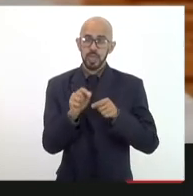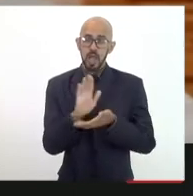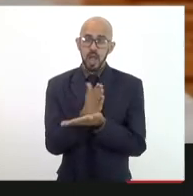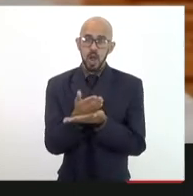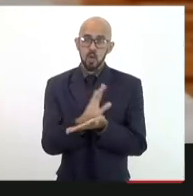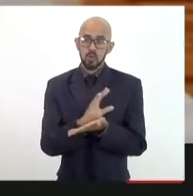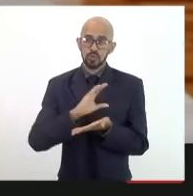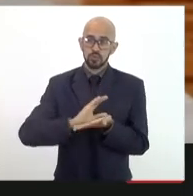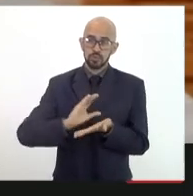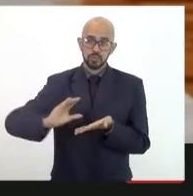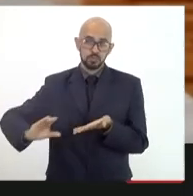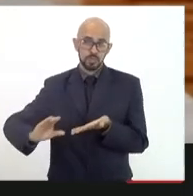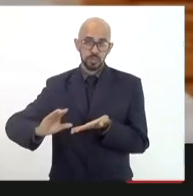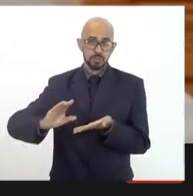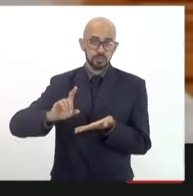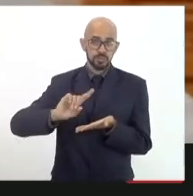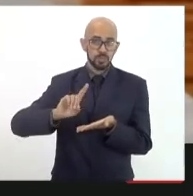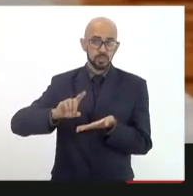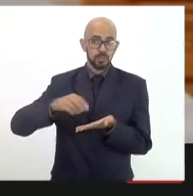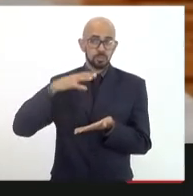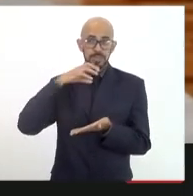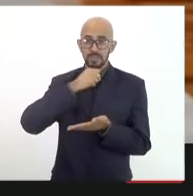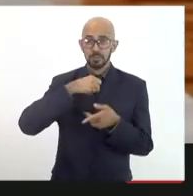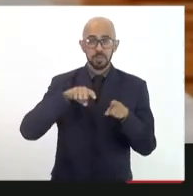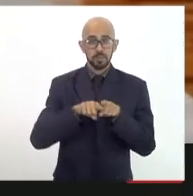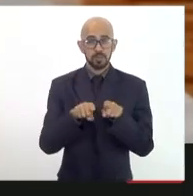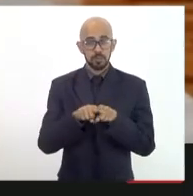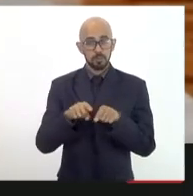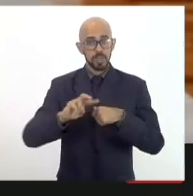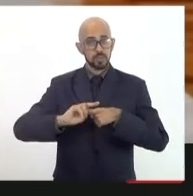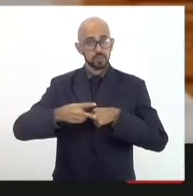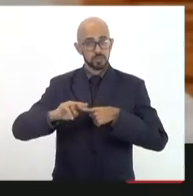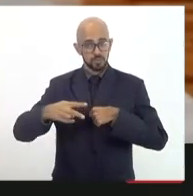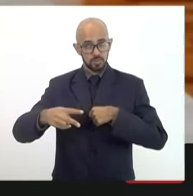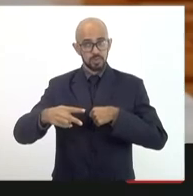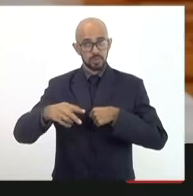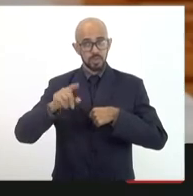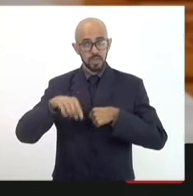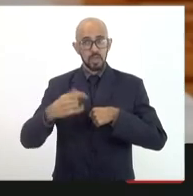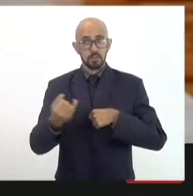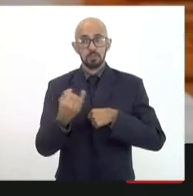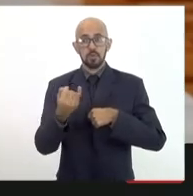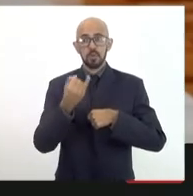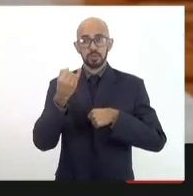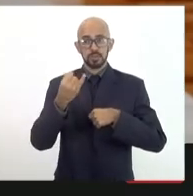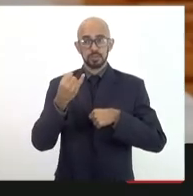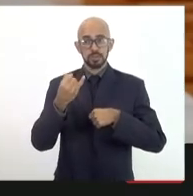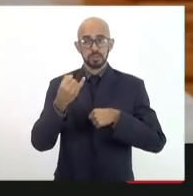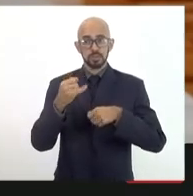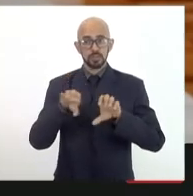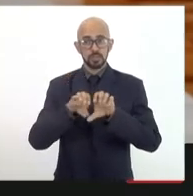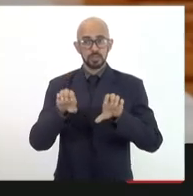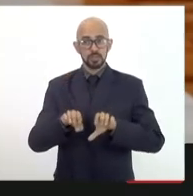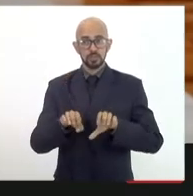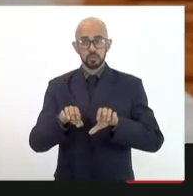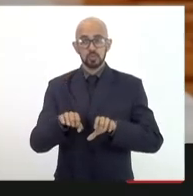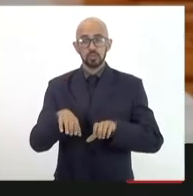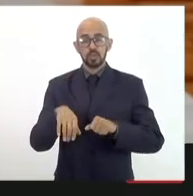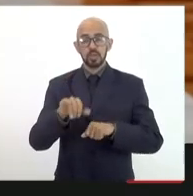mensurar o resultado acho que é fundamental ter os investimentos inclusive infraestrutura mas não pode ser